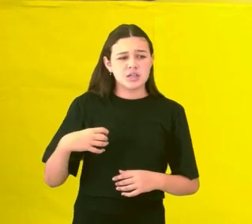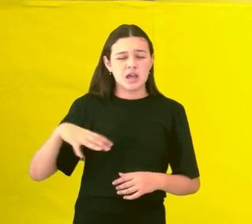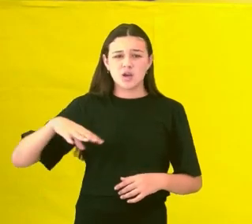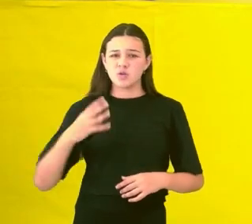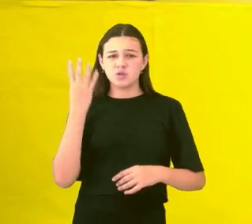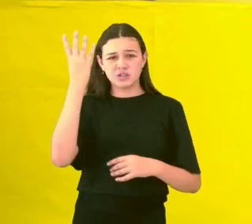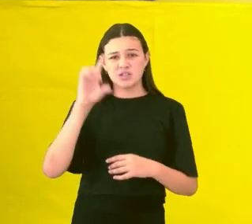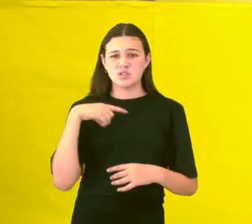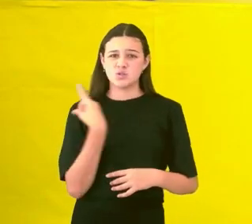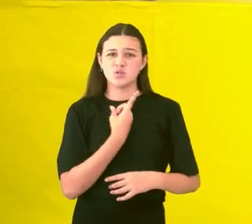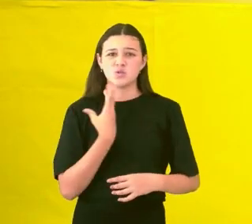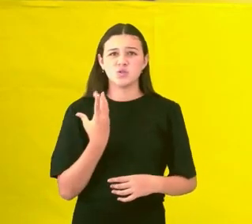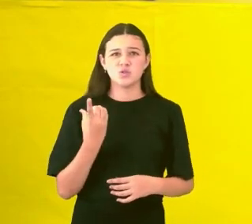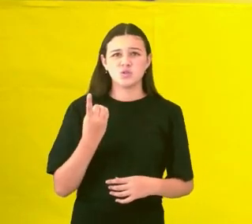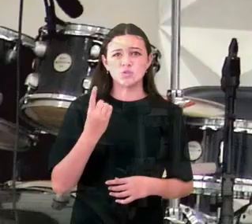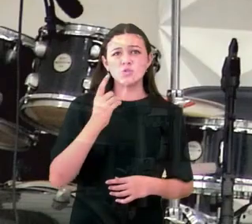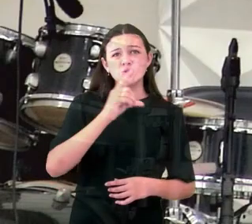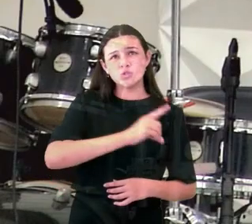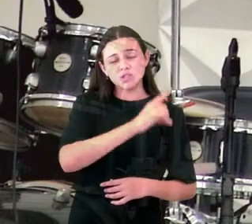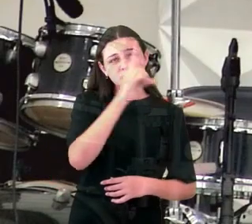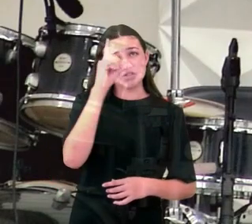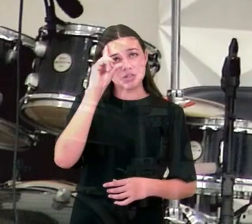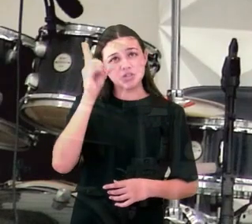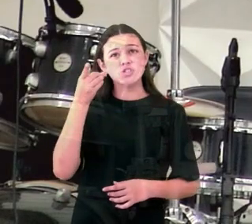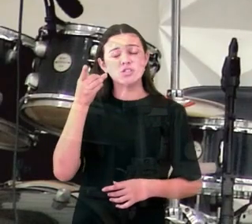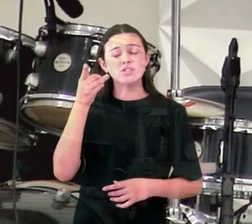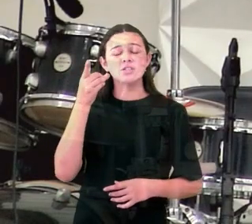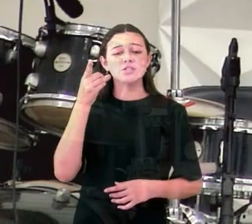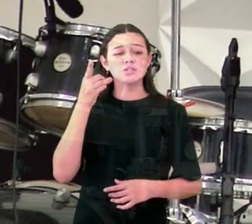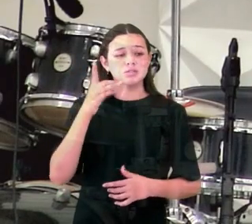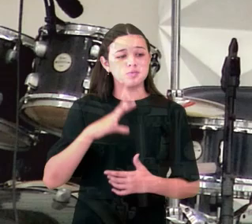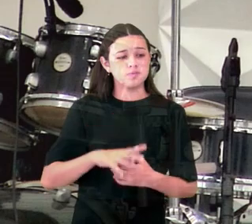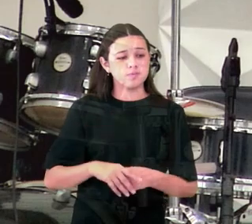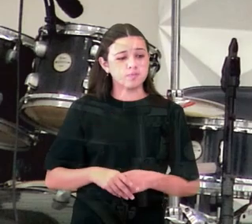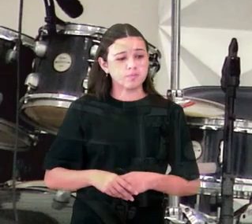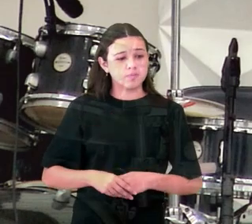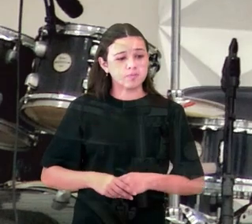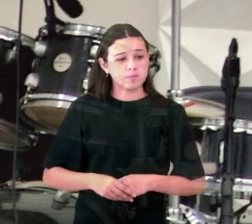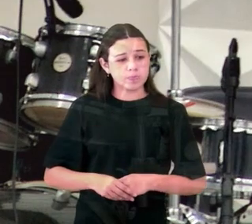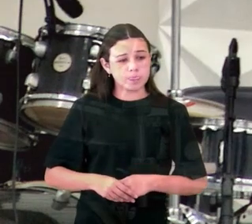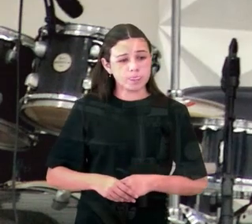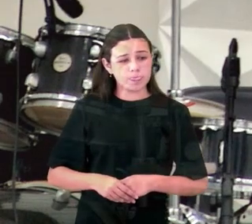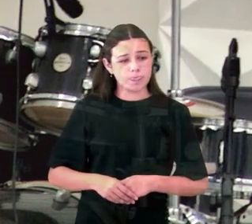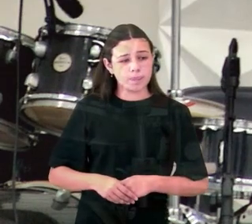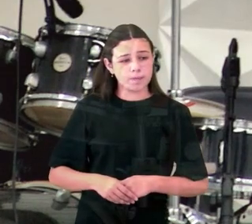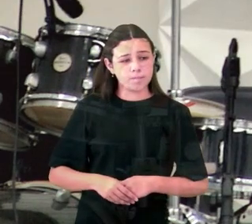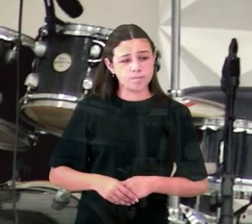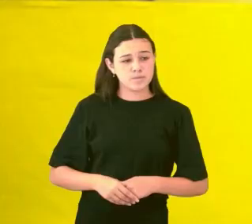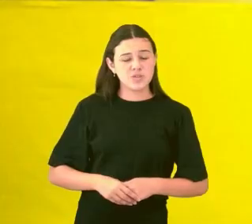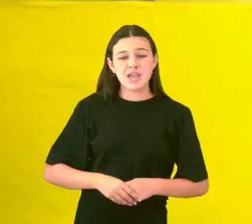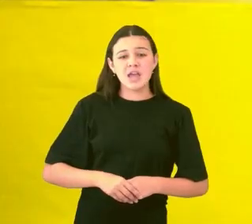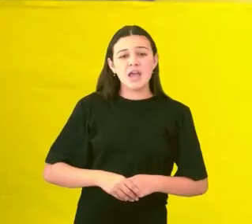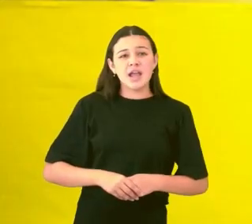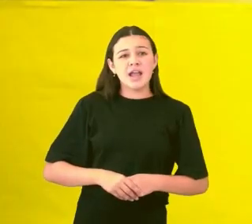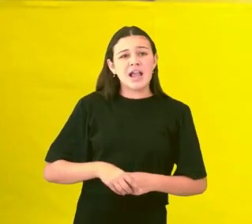aliás, eu vou mais longe, isso é fruto do pecado, irmãos. Isso é fruto do pecado, isso tem nome.